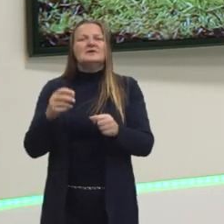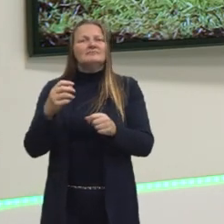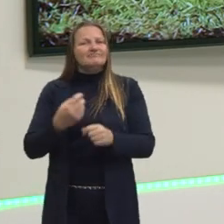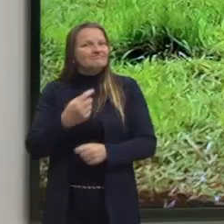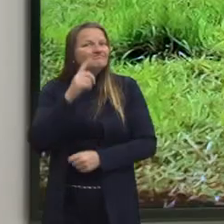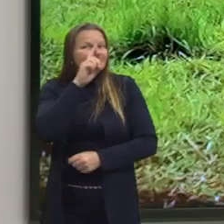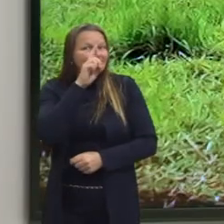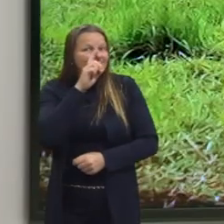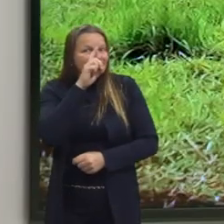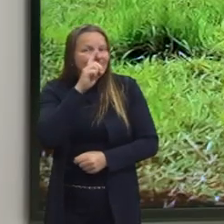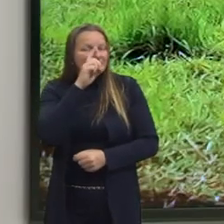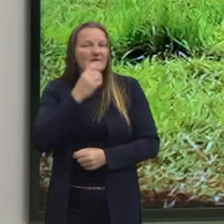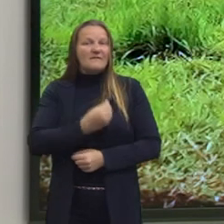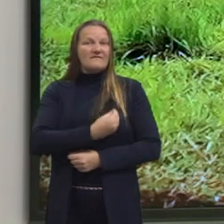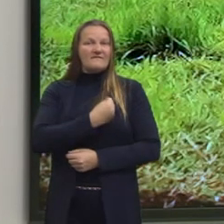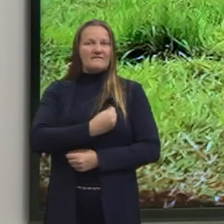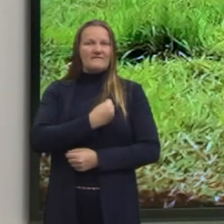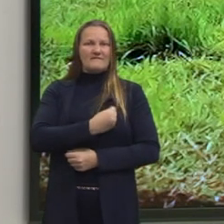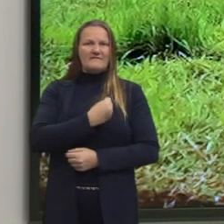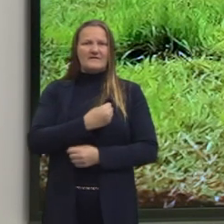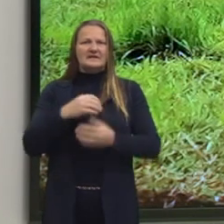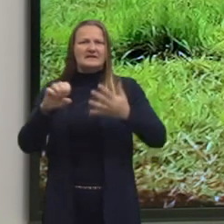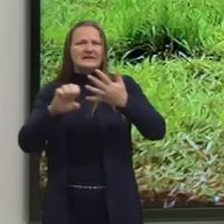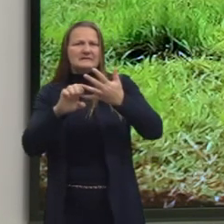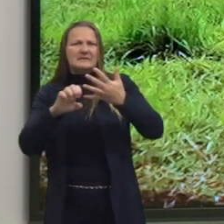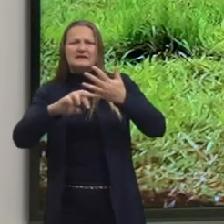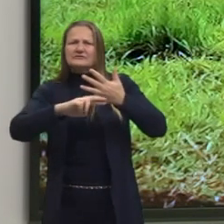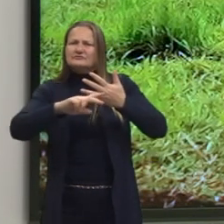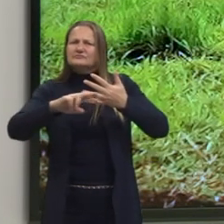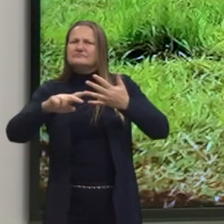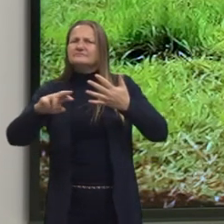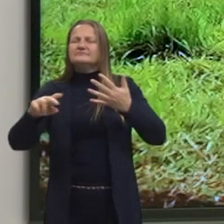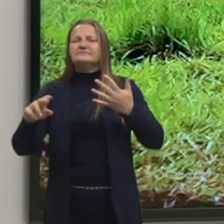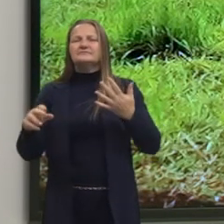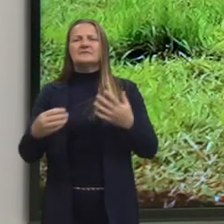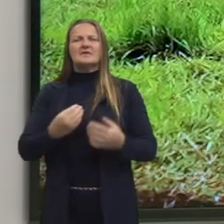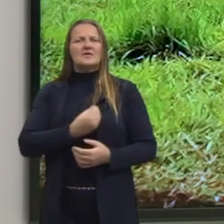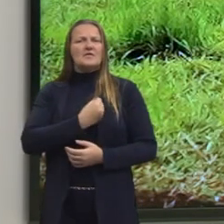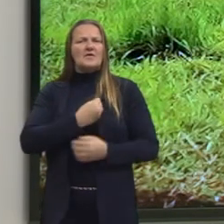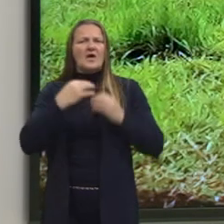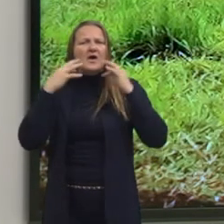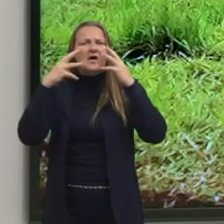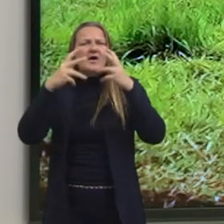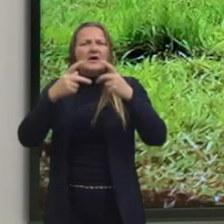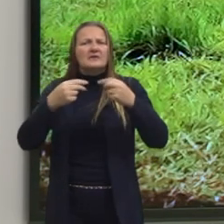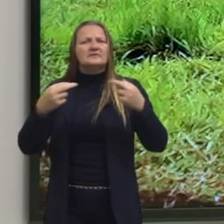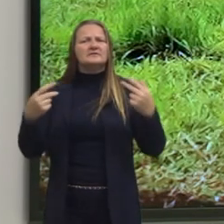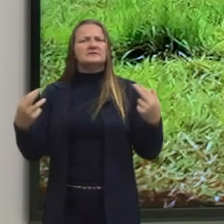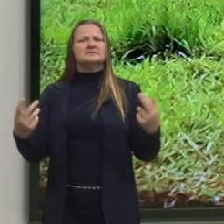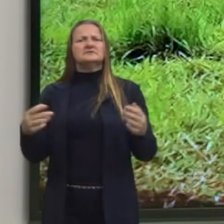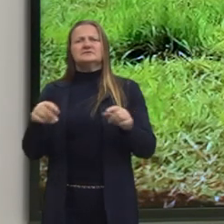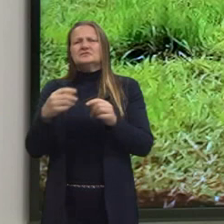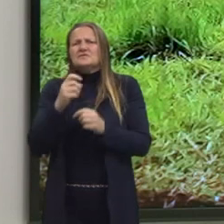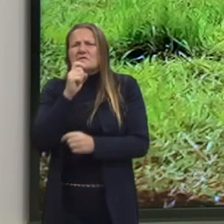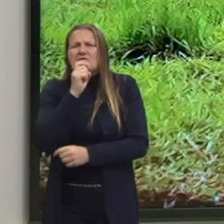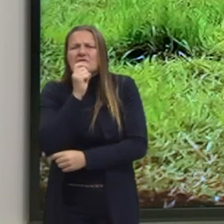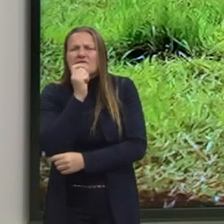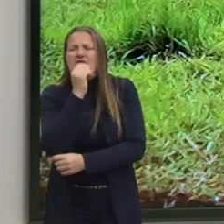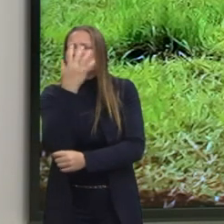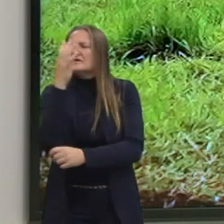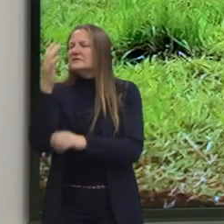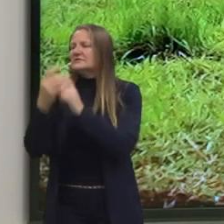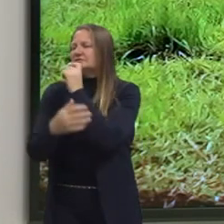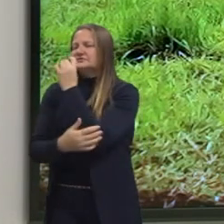risco a sobrevivência das espécies, né, de seres vivos, tanto animal, tanto seres vivos animais, vegetais,